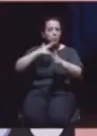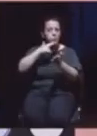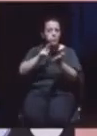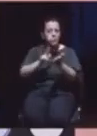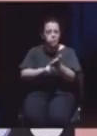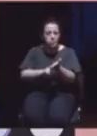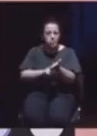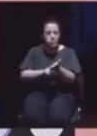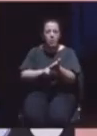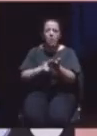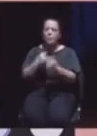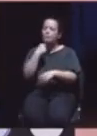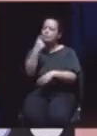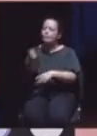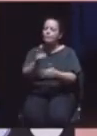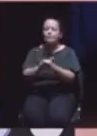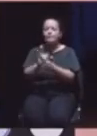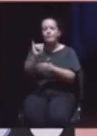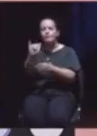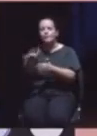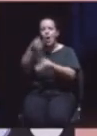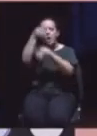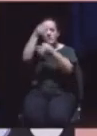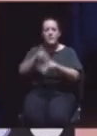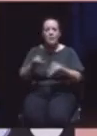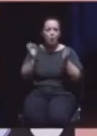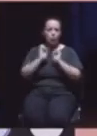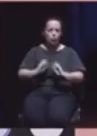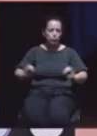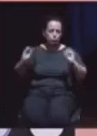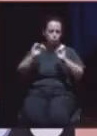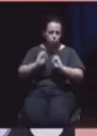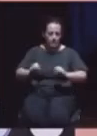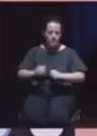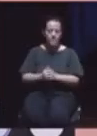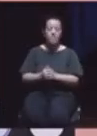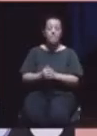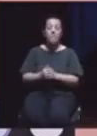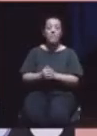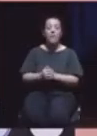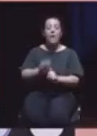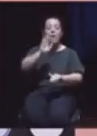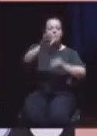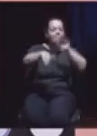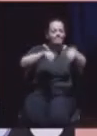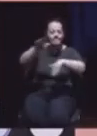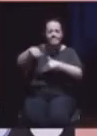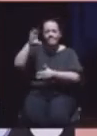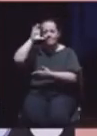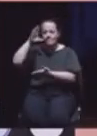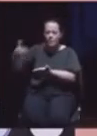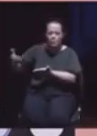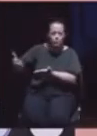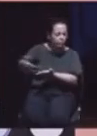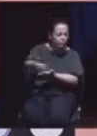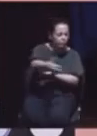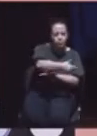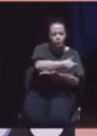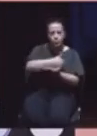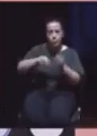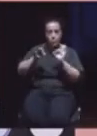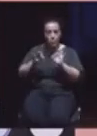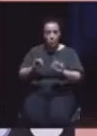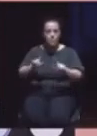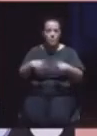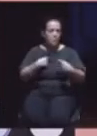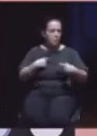teria chegado qualquer notificação oficial. Após as audições e pedidos de informação entretanto requeridas, a